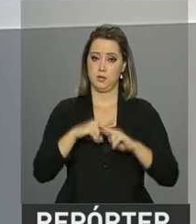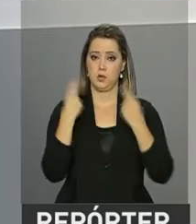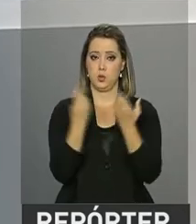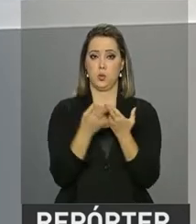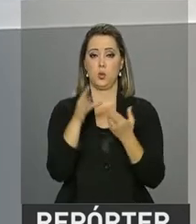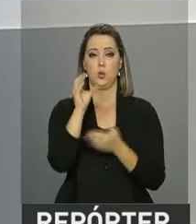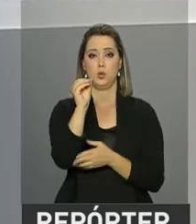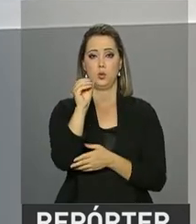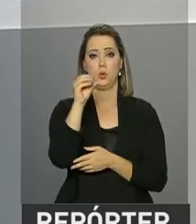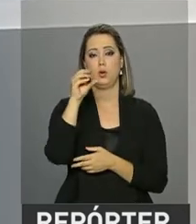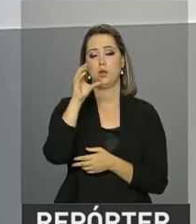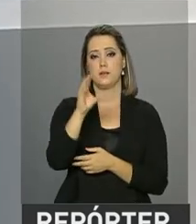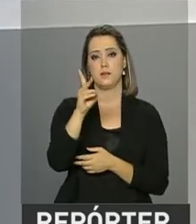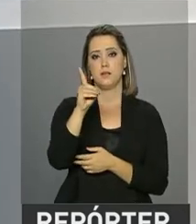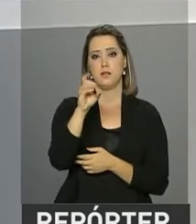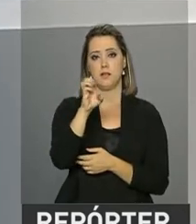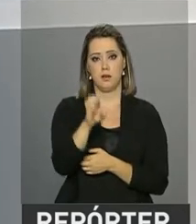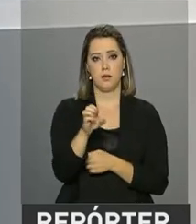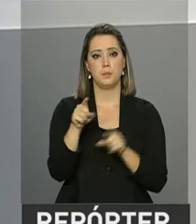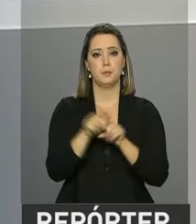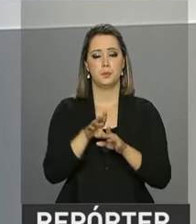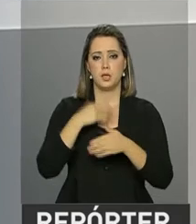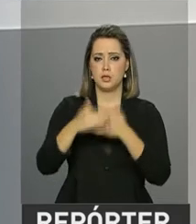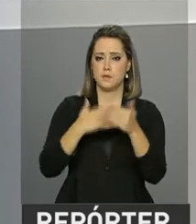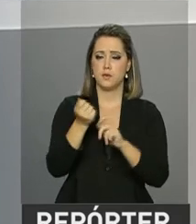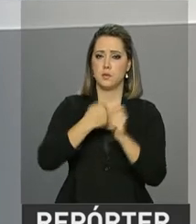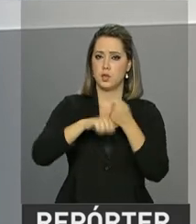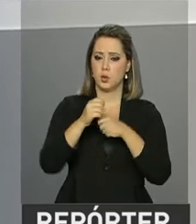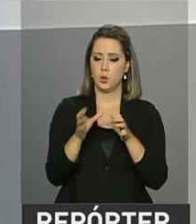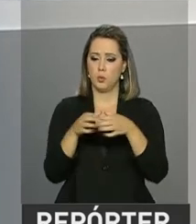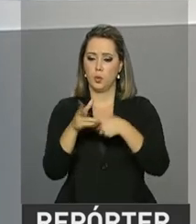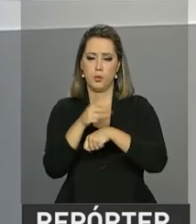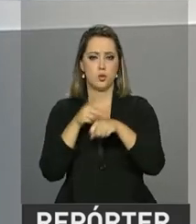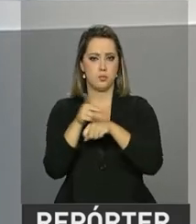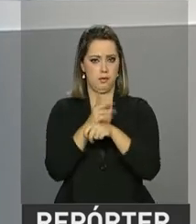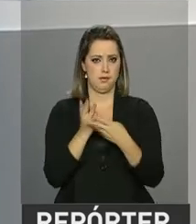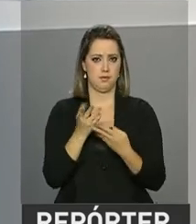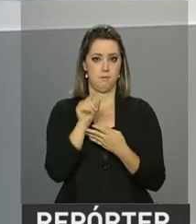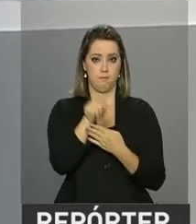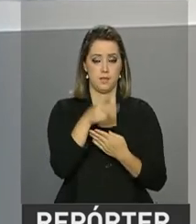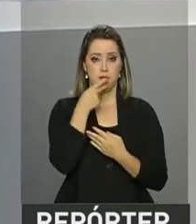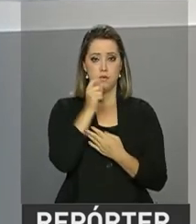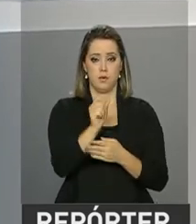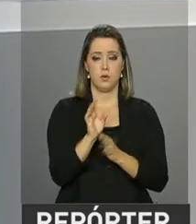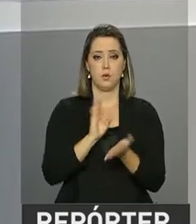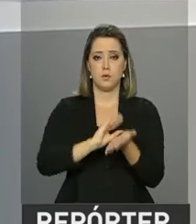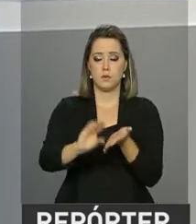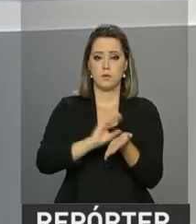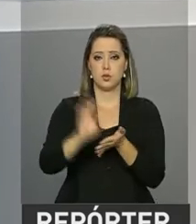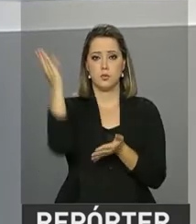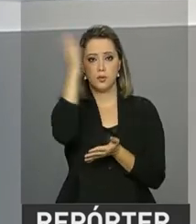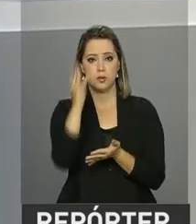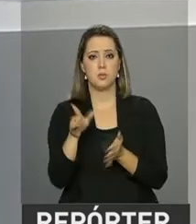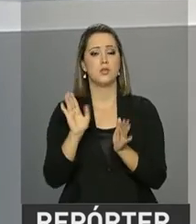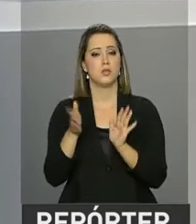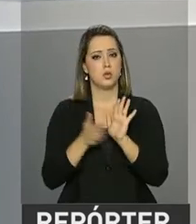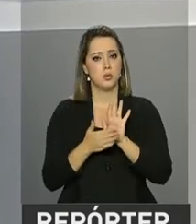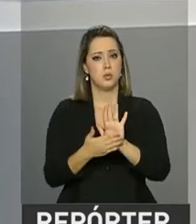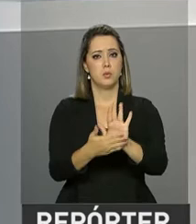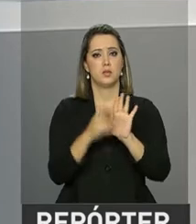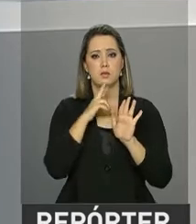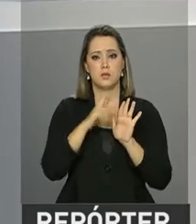Organização para a Cooperação e Desenvolvimento Econômico. Meirelles disse que os investimentos no Brasil já têm mostrado resultados